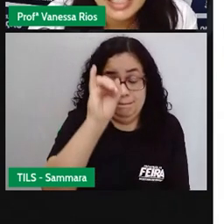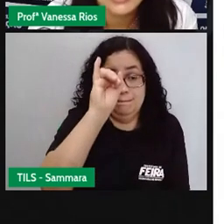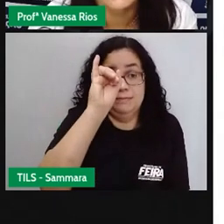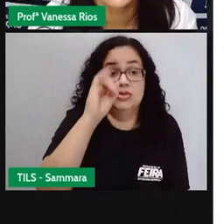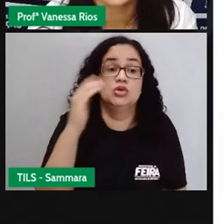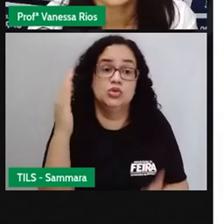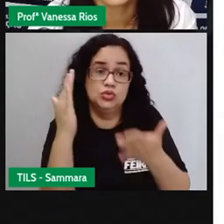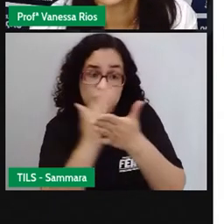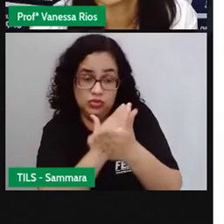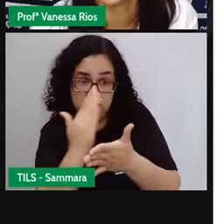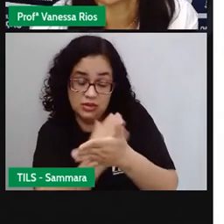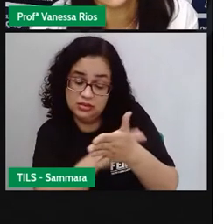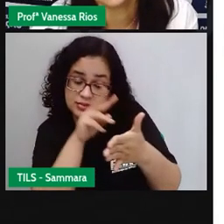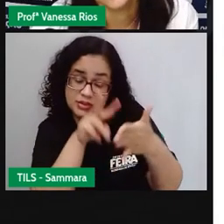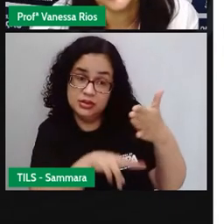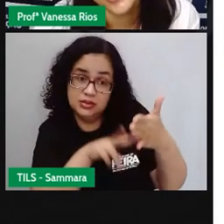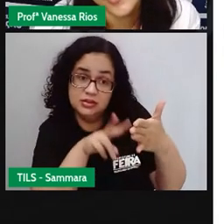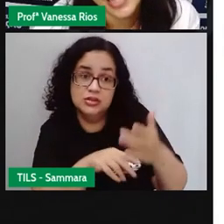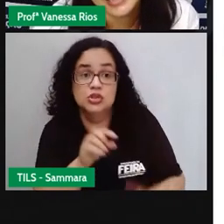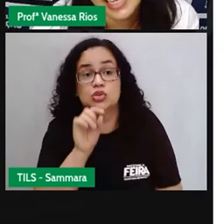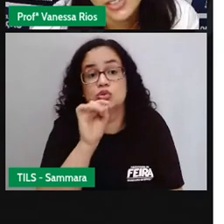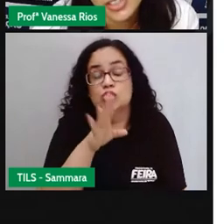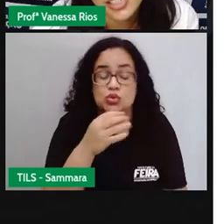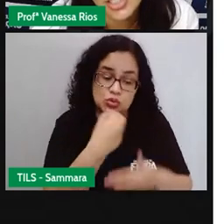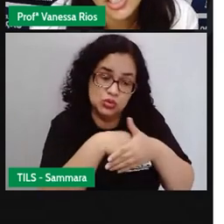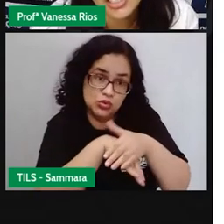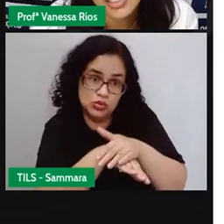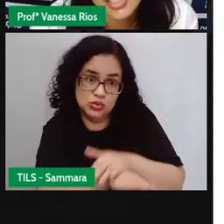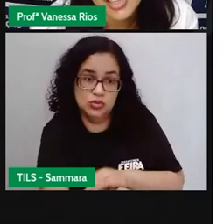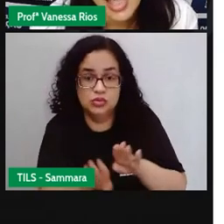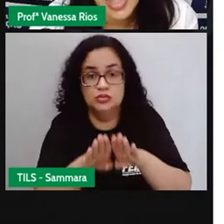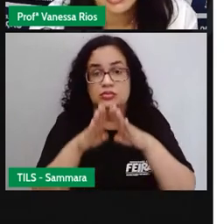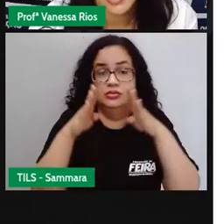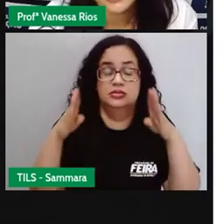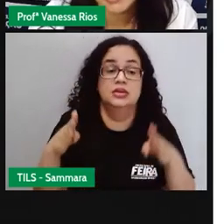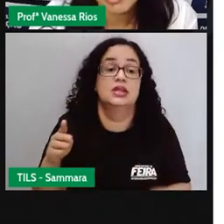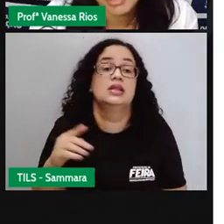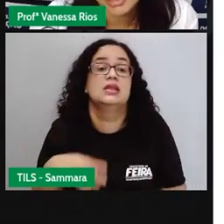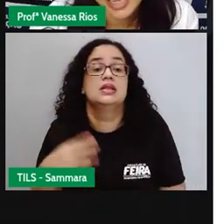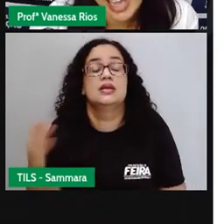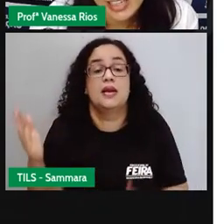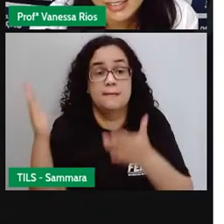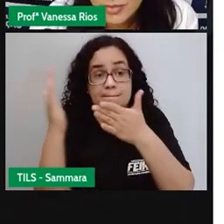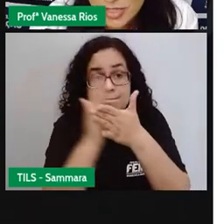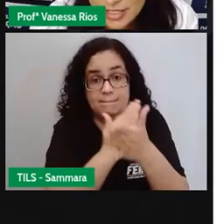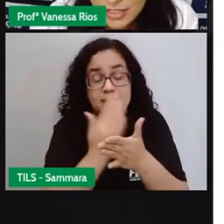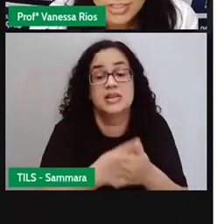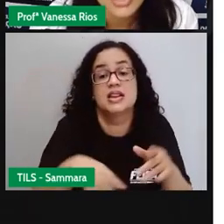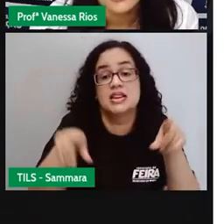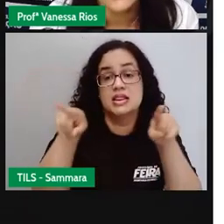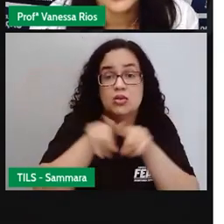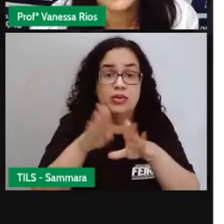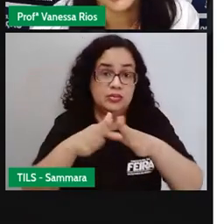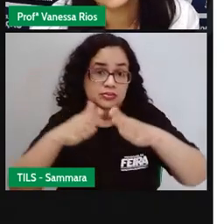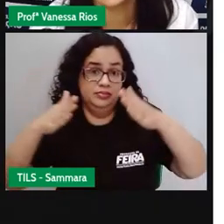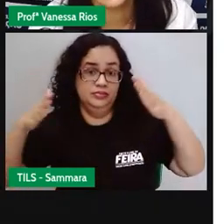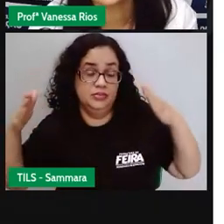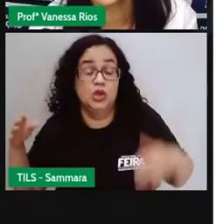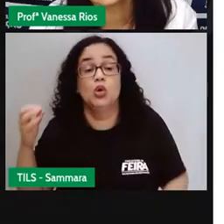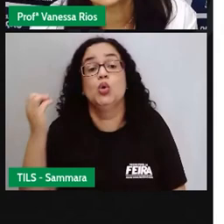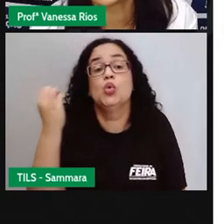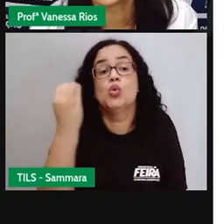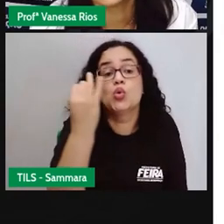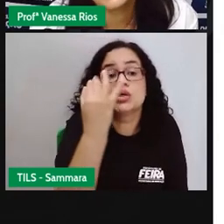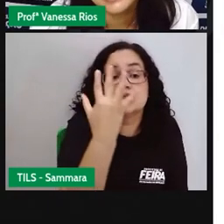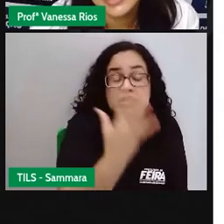são livros, né? Quando não estão lá só guardados nas estantes. Até essa biblioteca aí tão grande, com essa quantidade